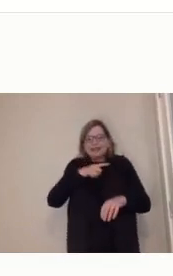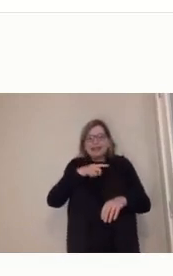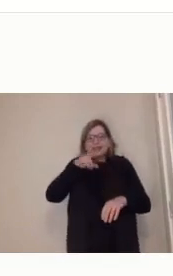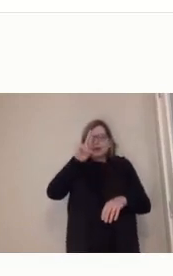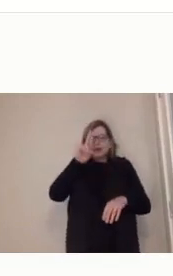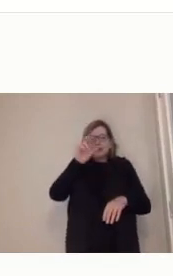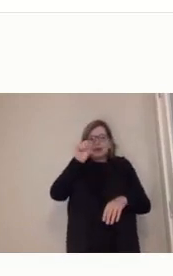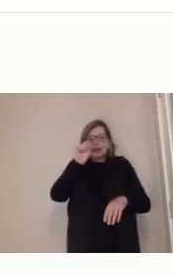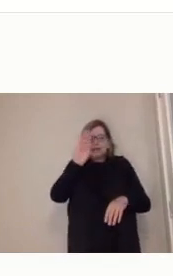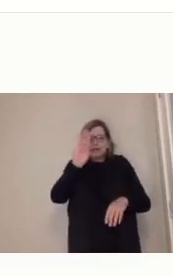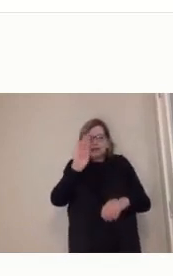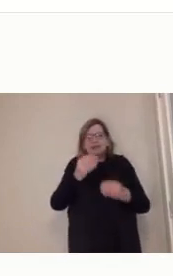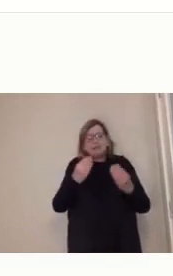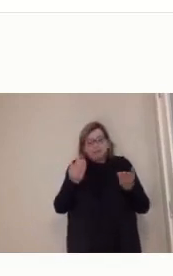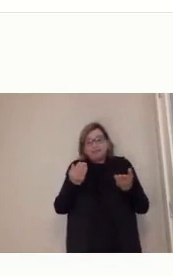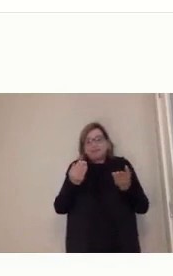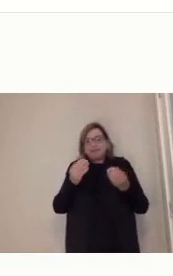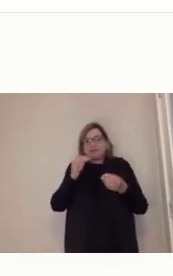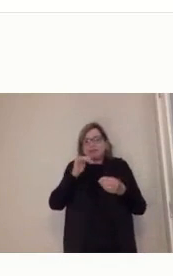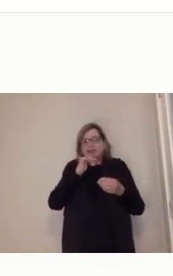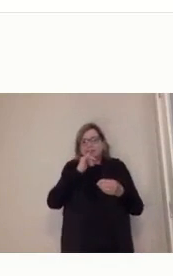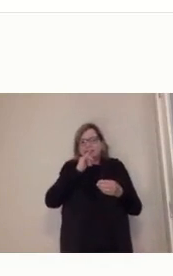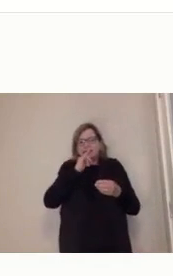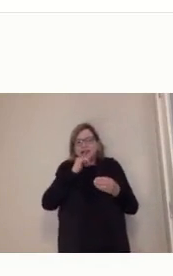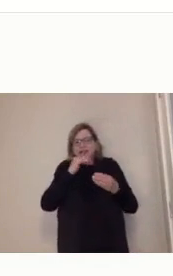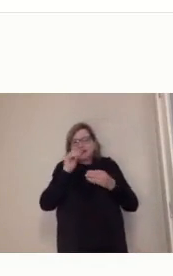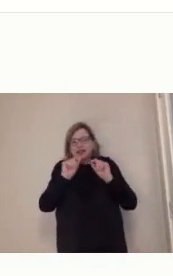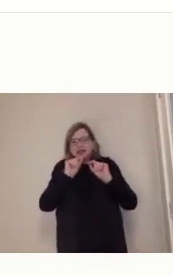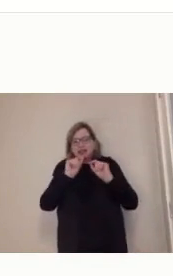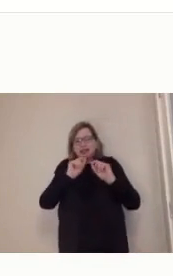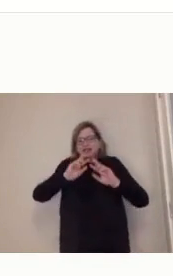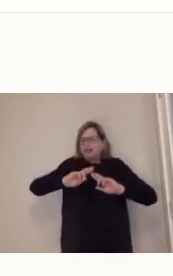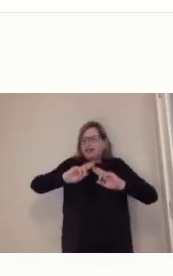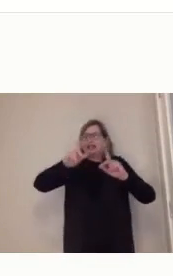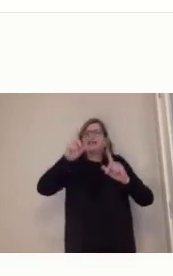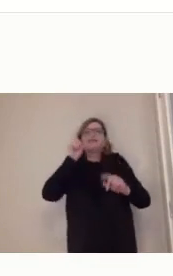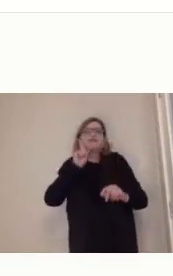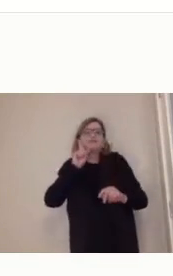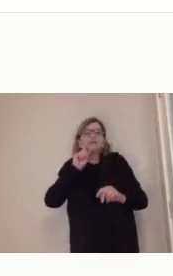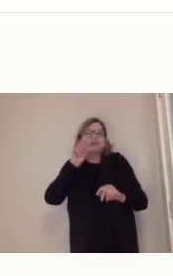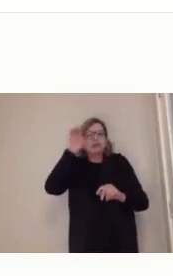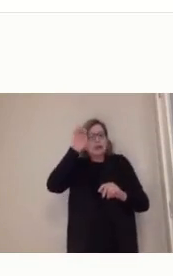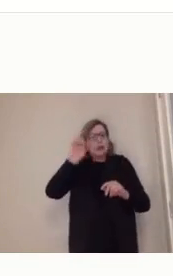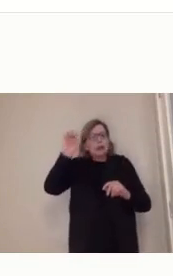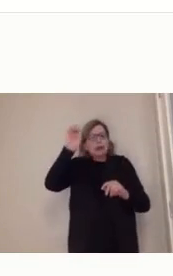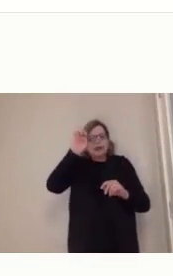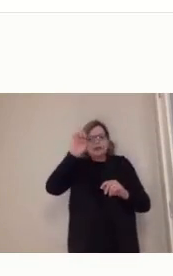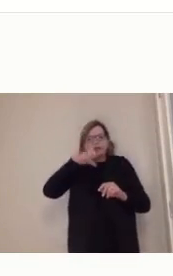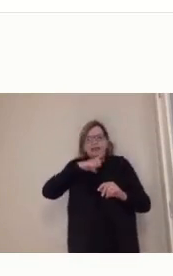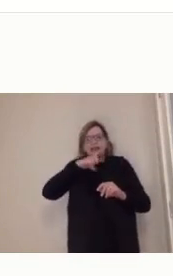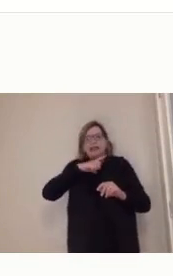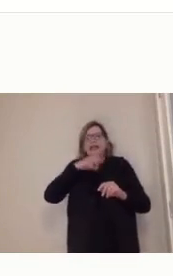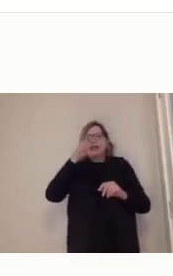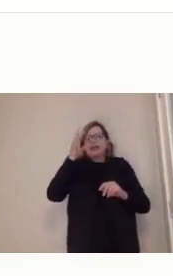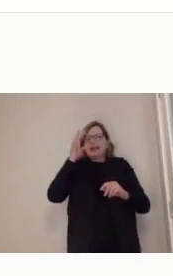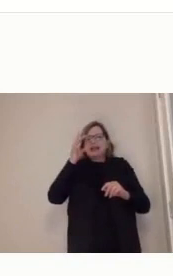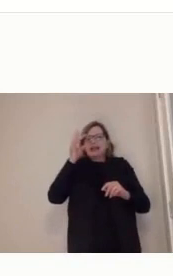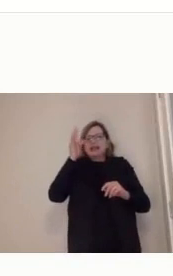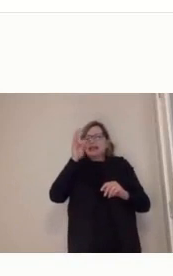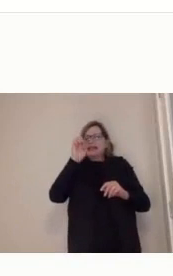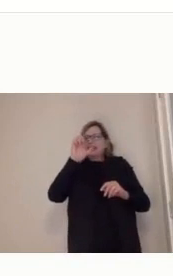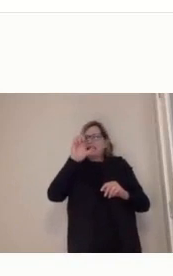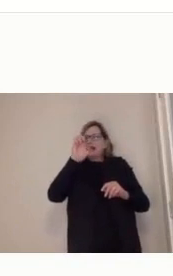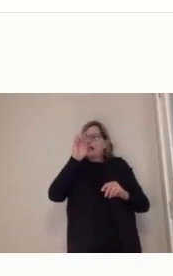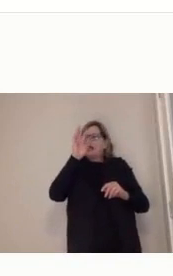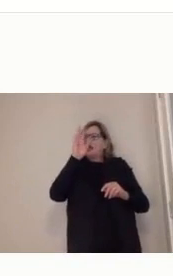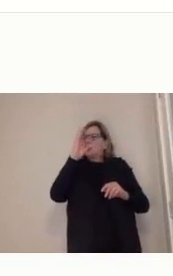teleconferência? Existe. Existe internet e webs? Existe, né? Há uma convergência ainda disso, por exemplo, em regiões